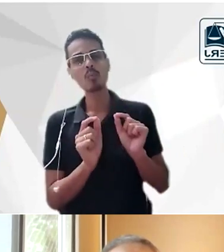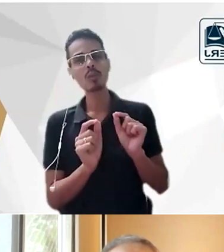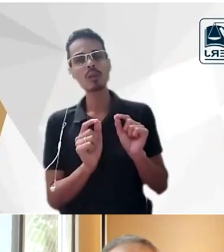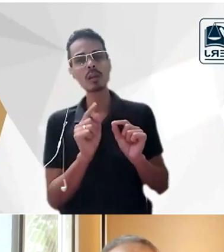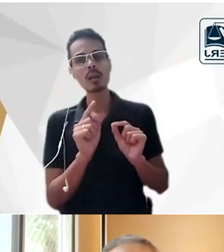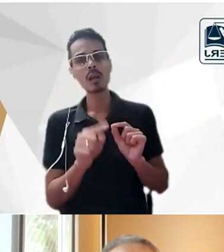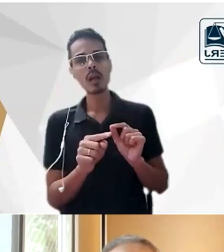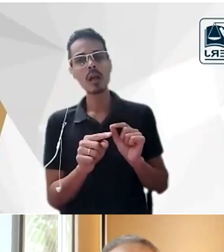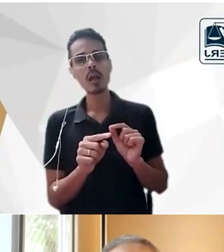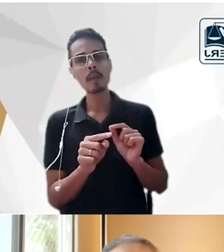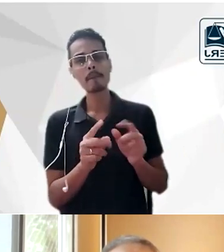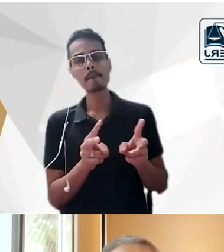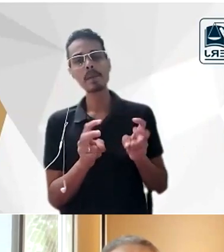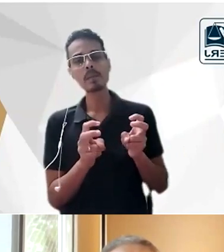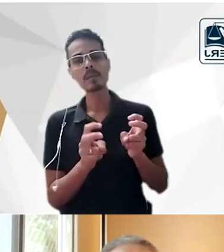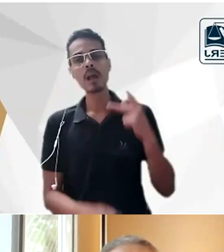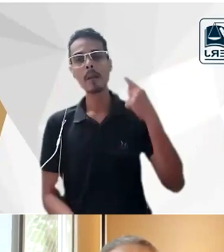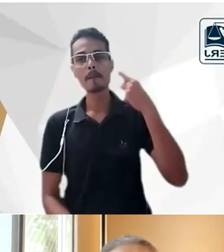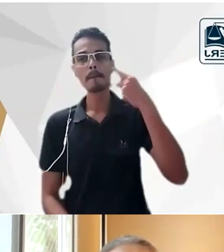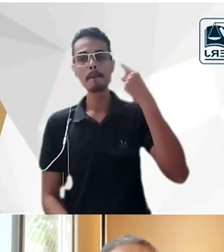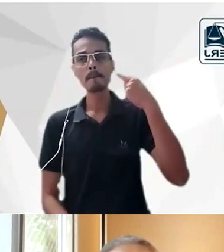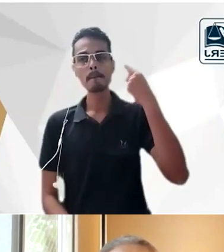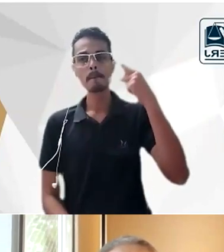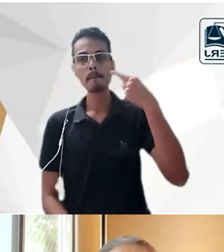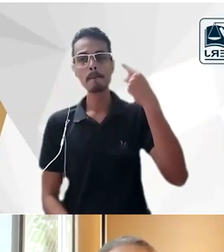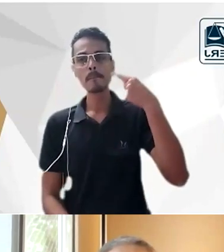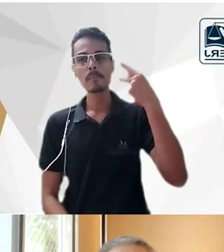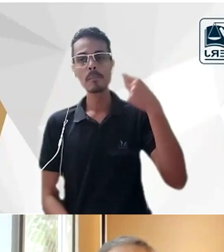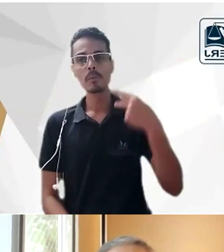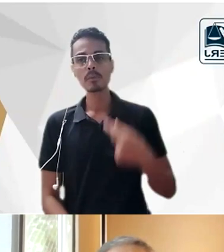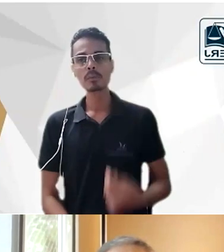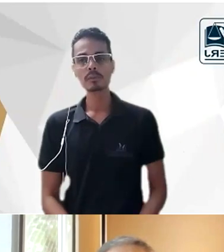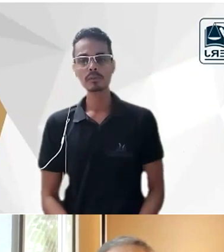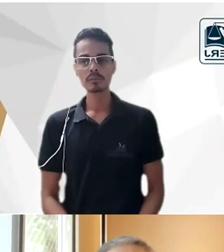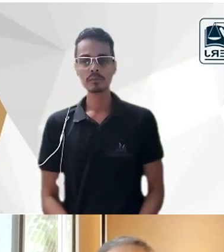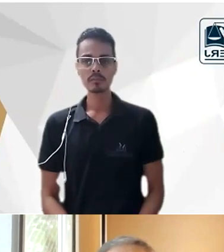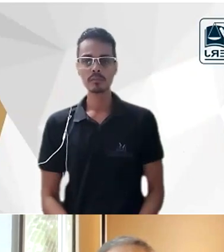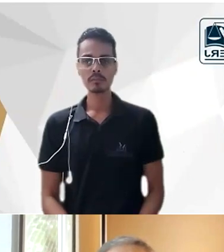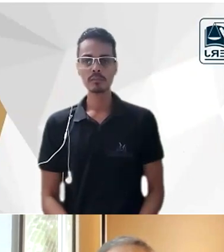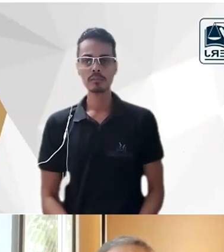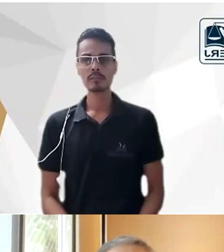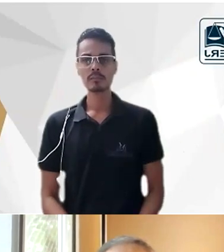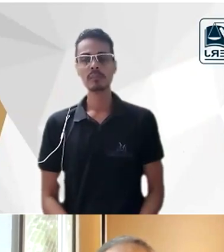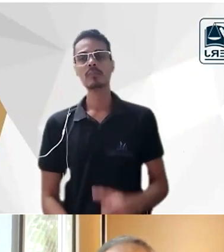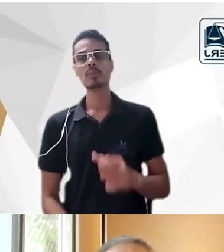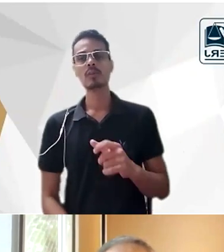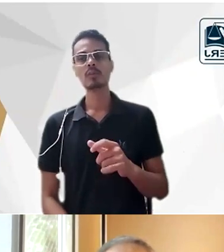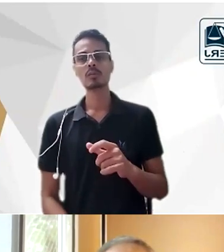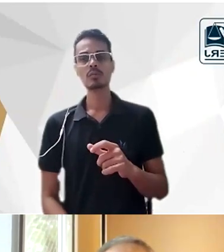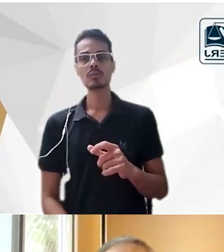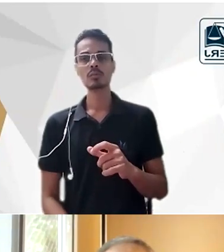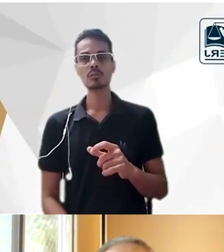ao antitomismo como perspectiva política no pós primeiro Vaticano e